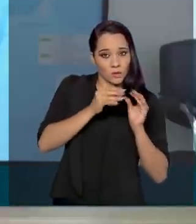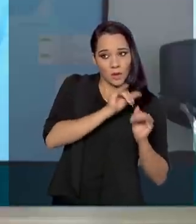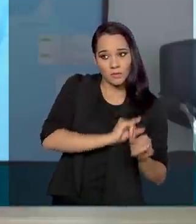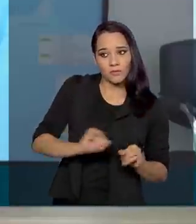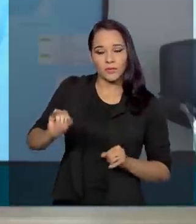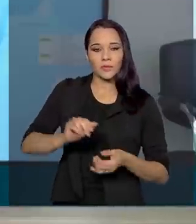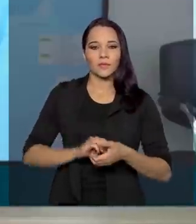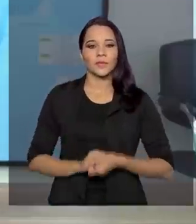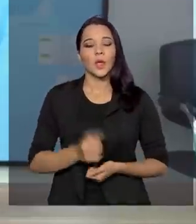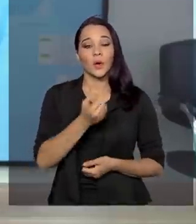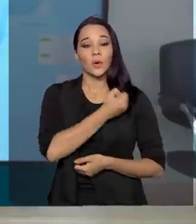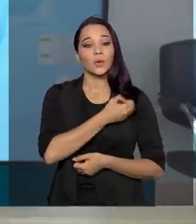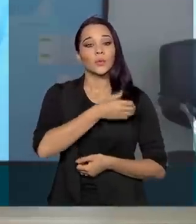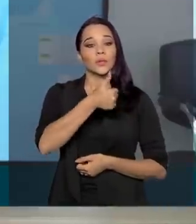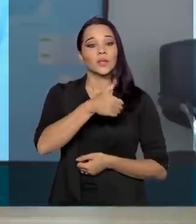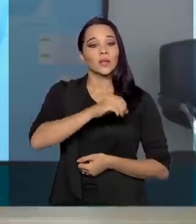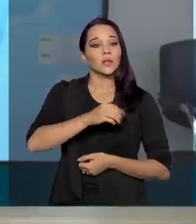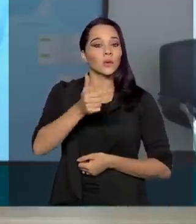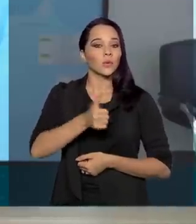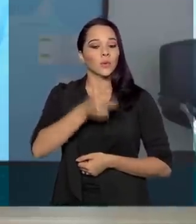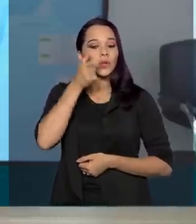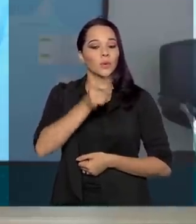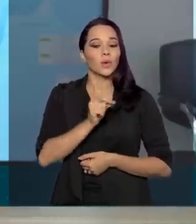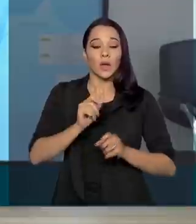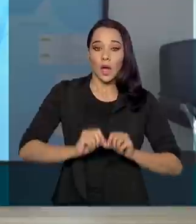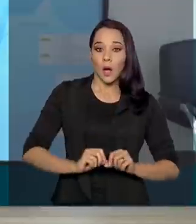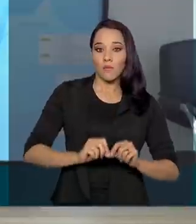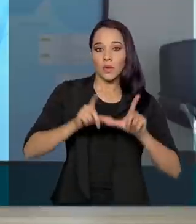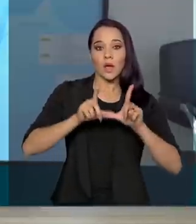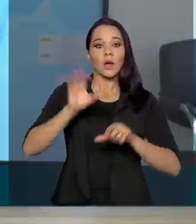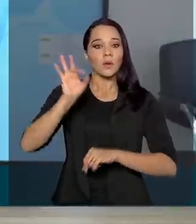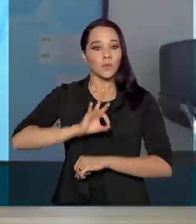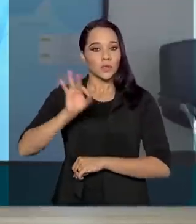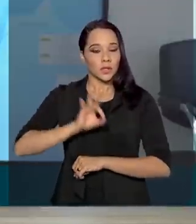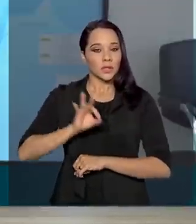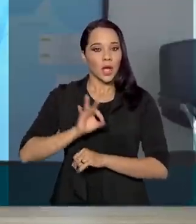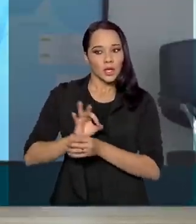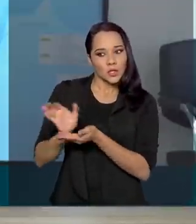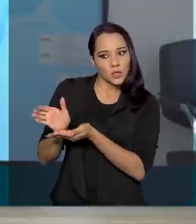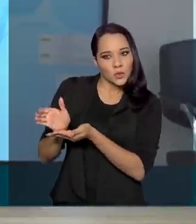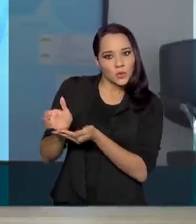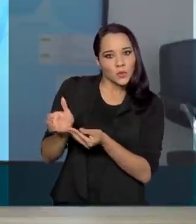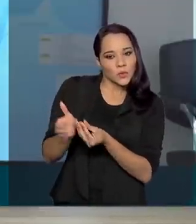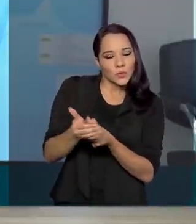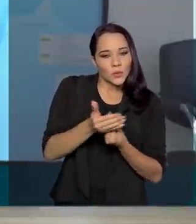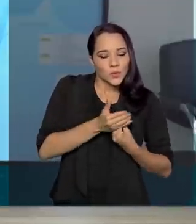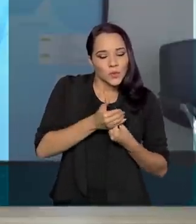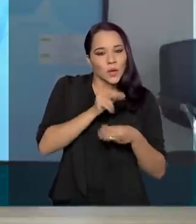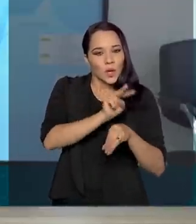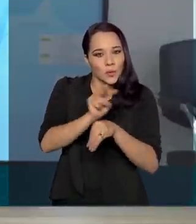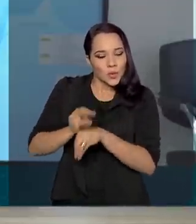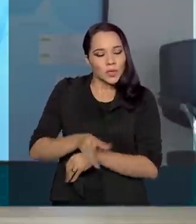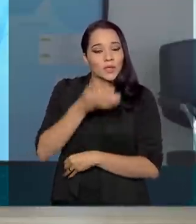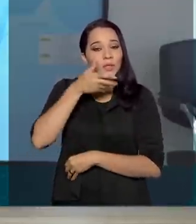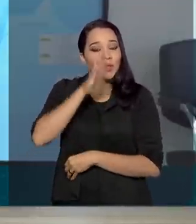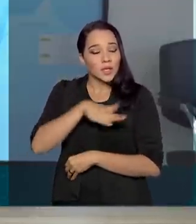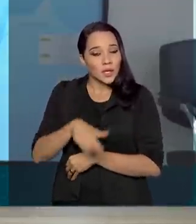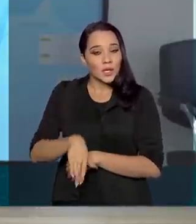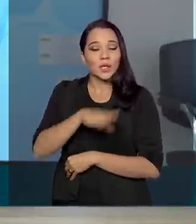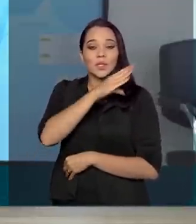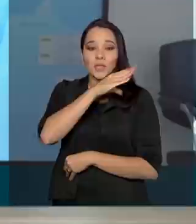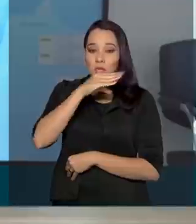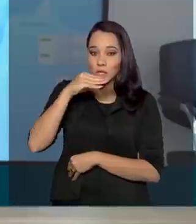O número 101 tem a intenção de aumentar o índice de acolhimento e proteção das crianças e